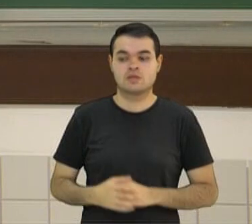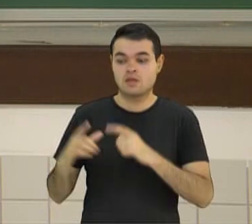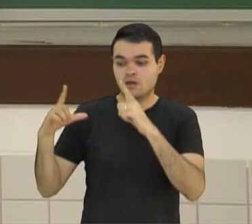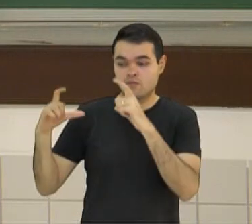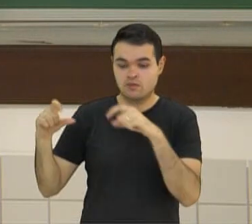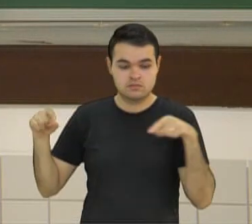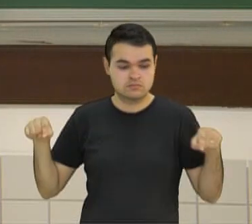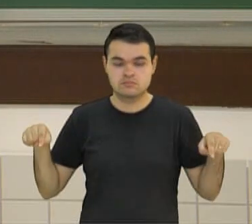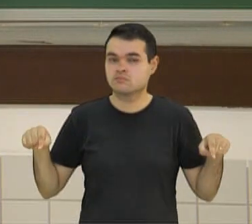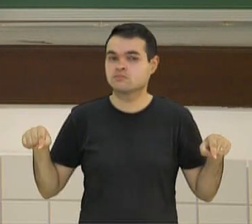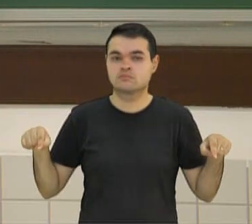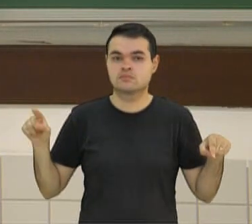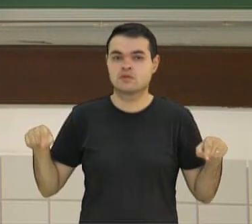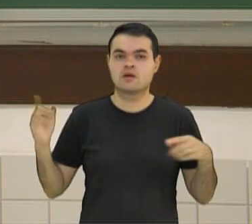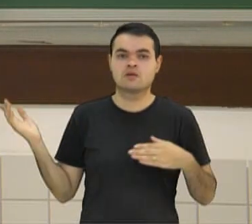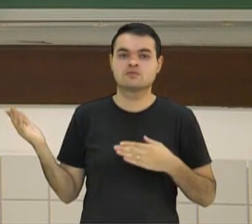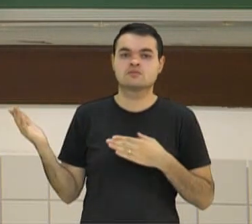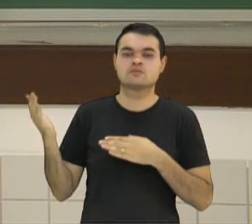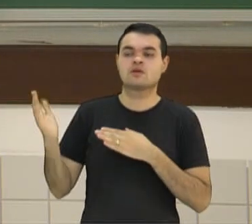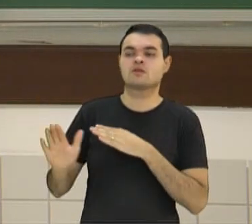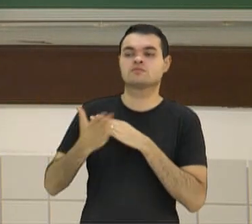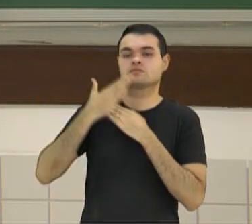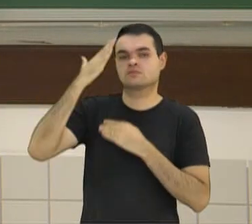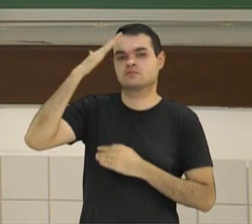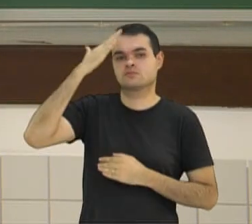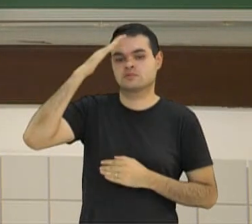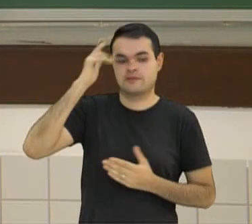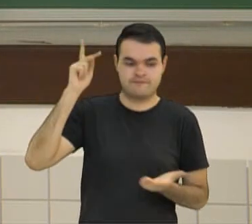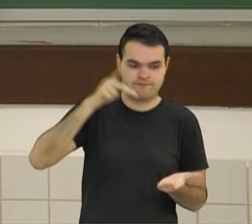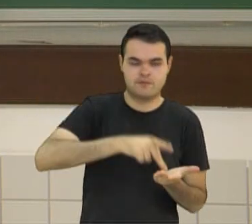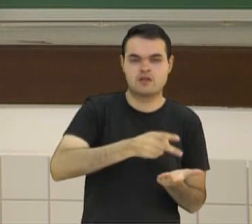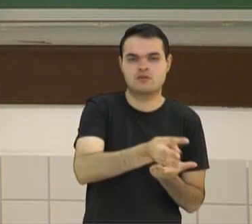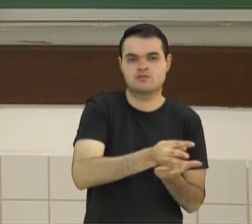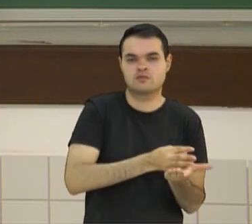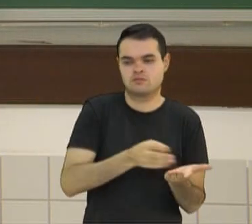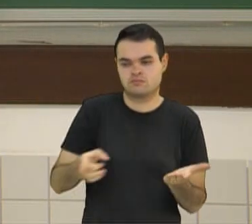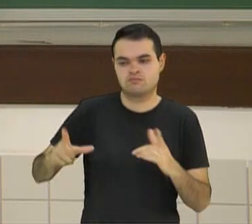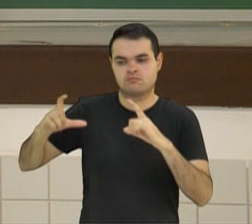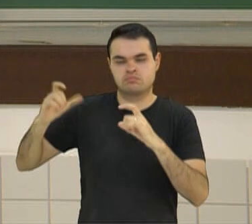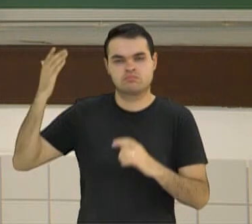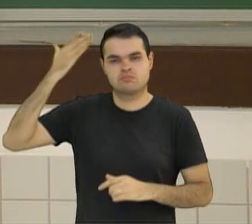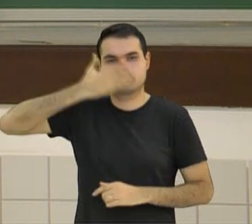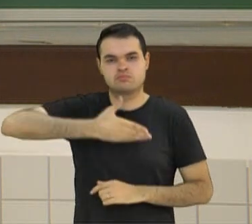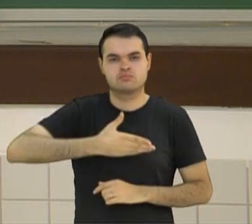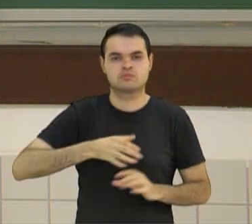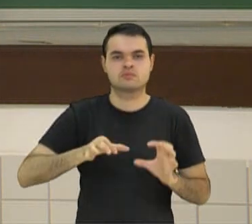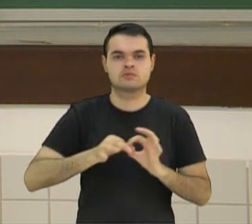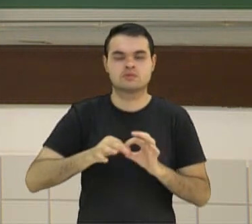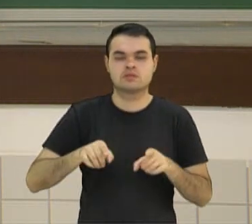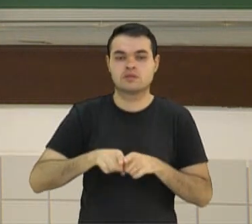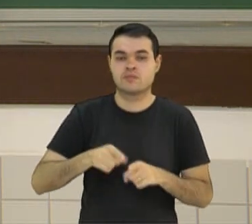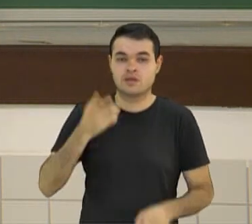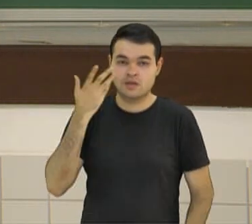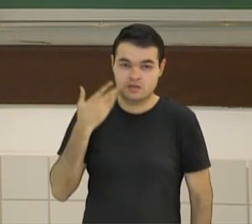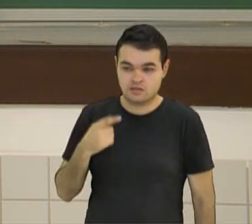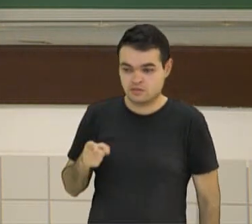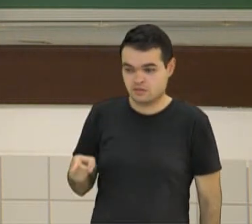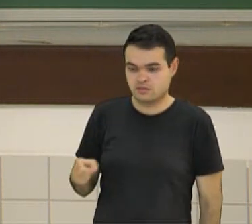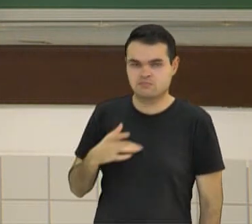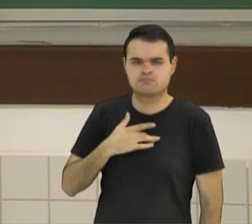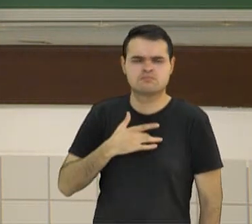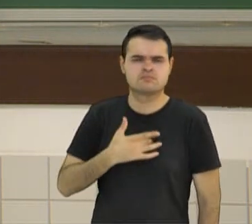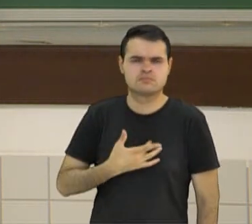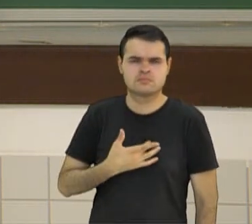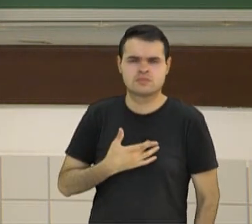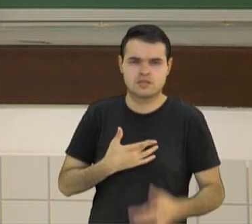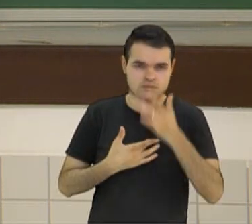veio ali para ajudar a trazer a veracidade. E também, do mesmo jeito que aquelas crianças comoveram